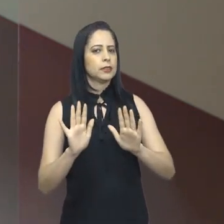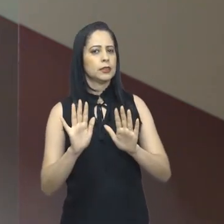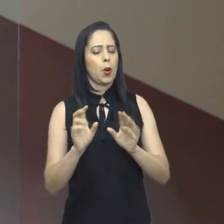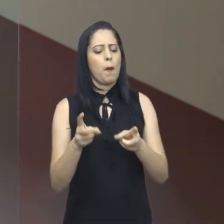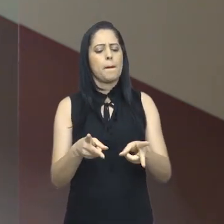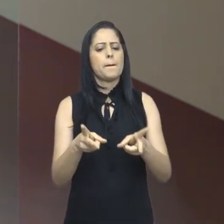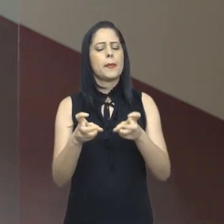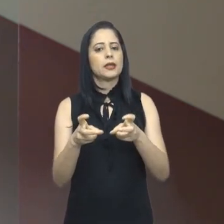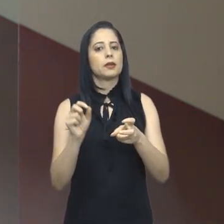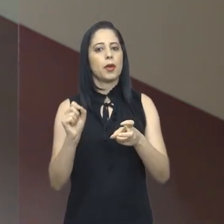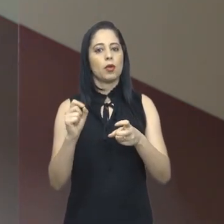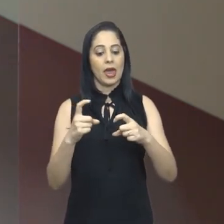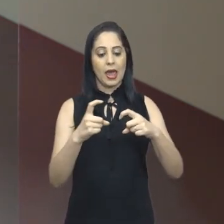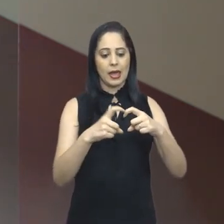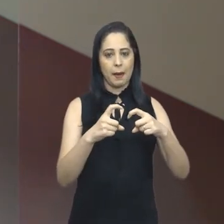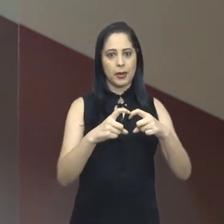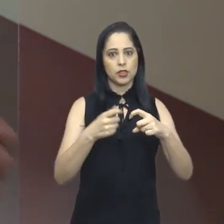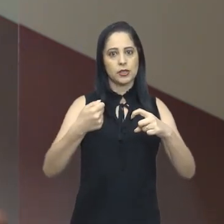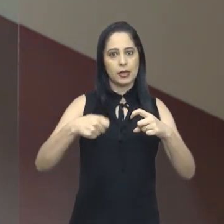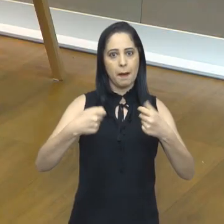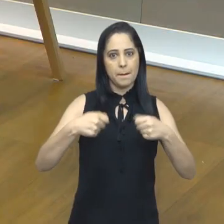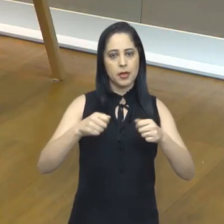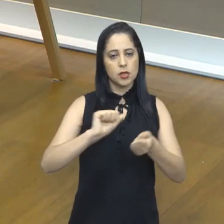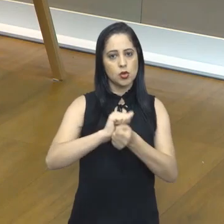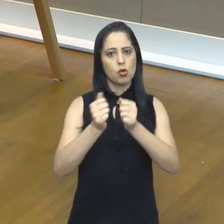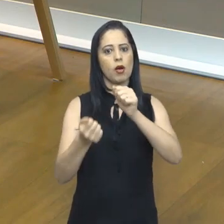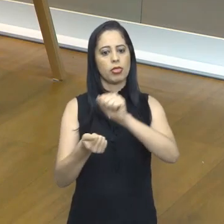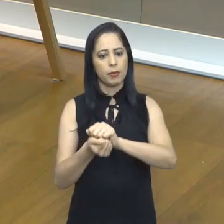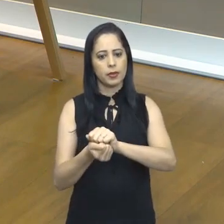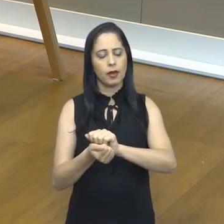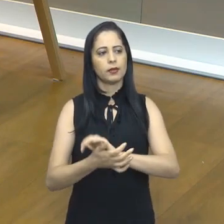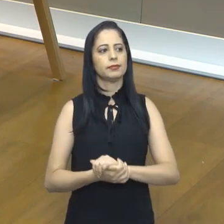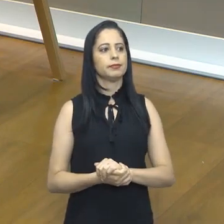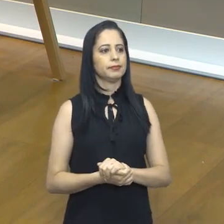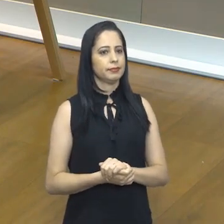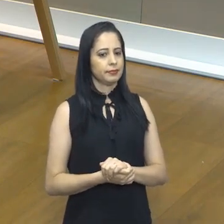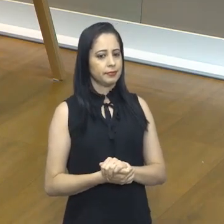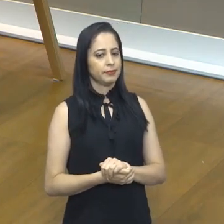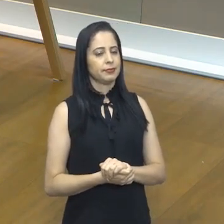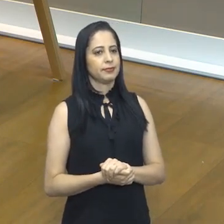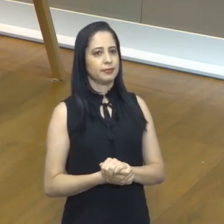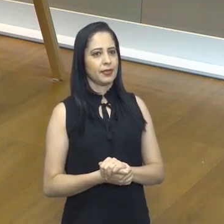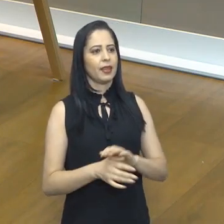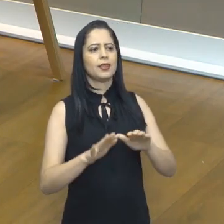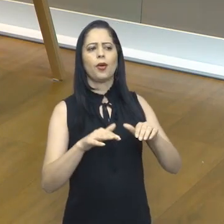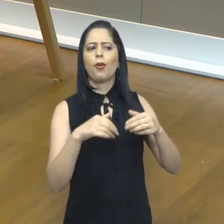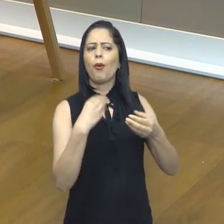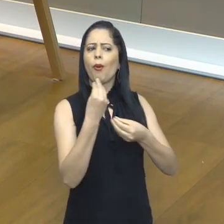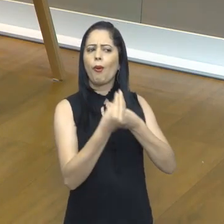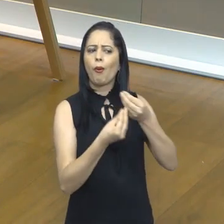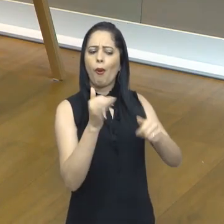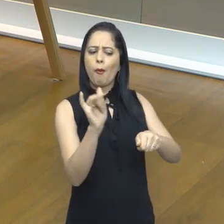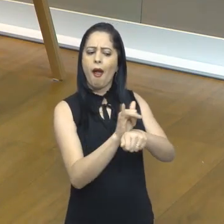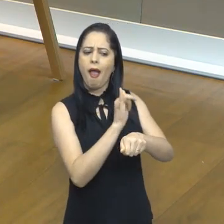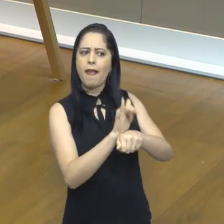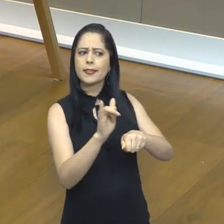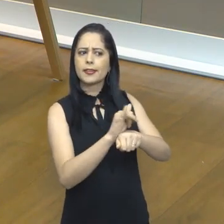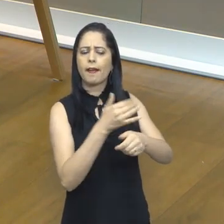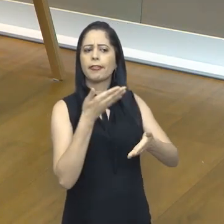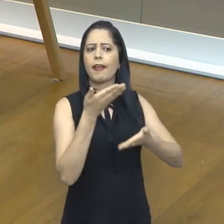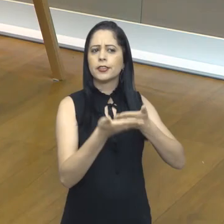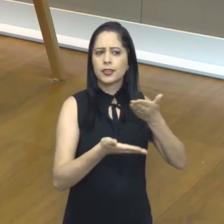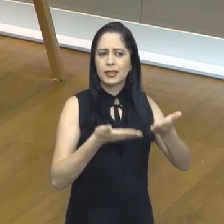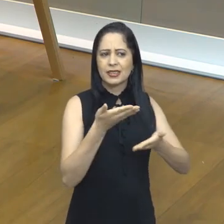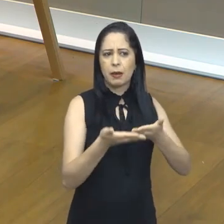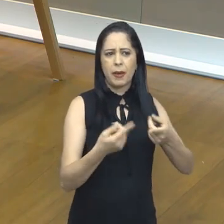medicina precisou se reinventar. Doutor, quais foram essas novas maneiras, na verdade, de tratar com uma